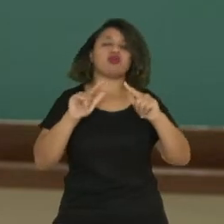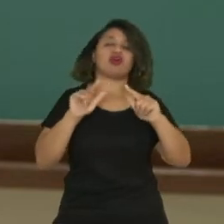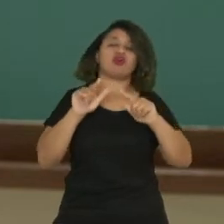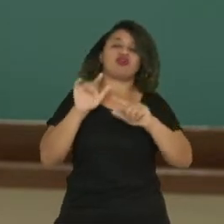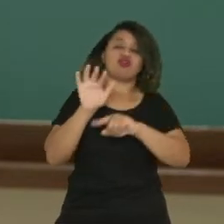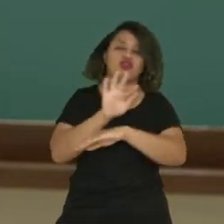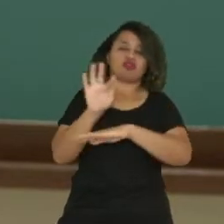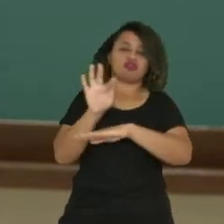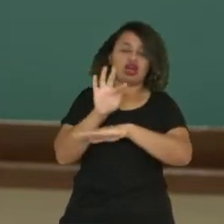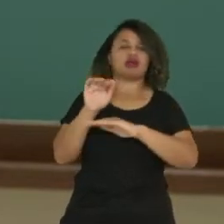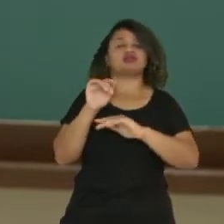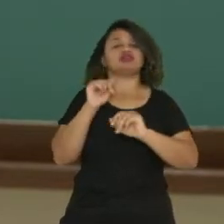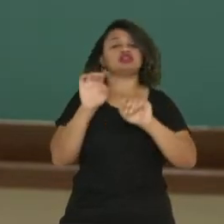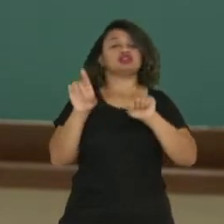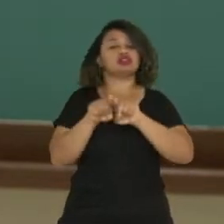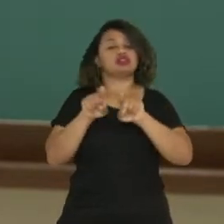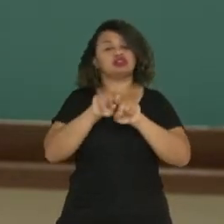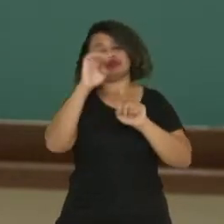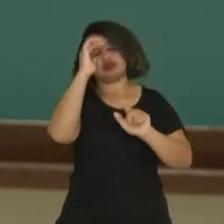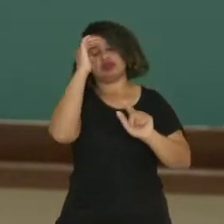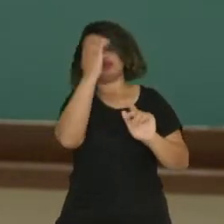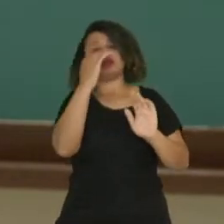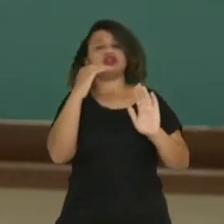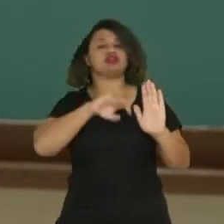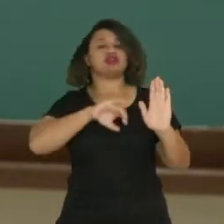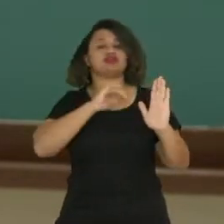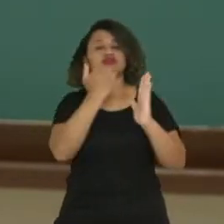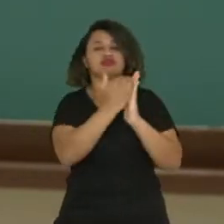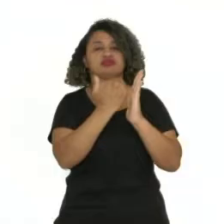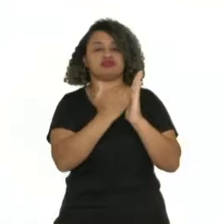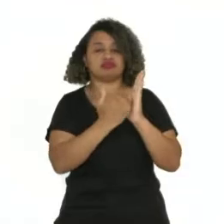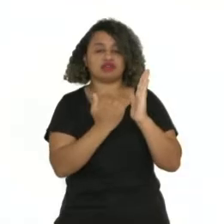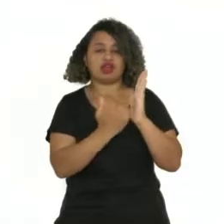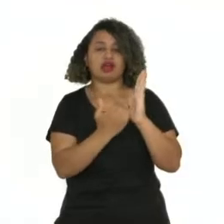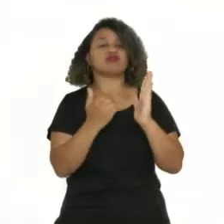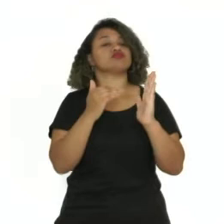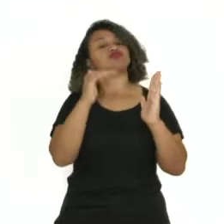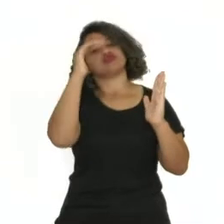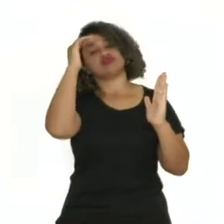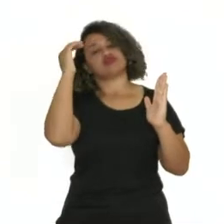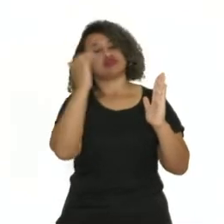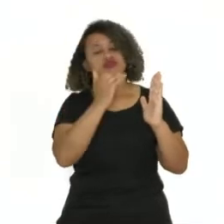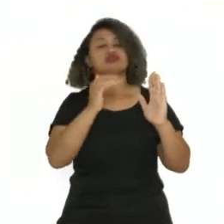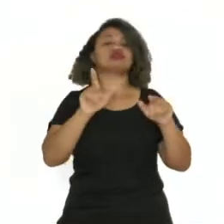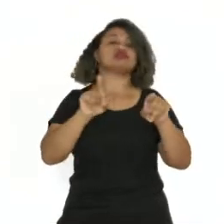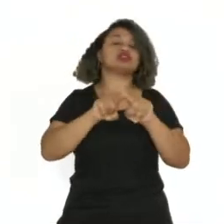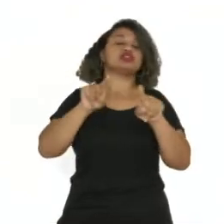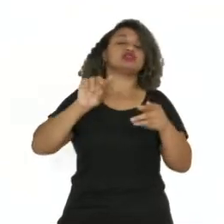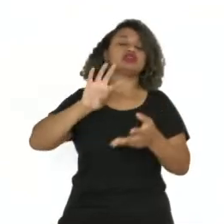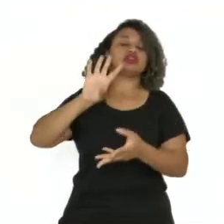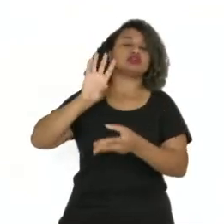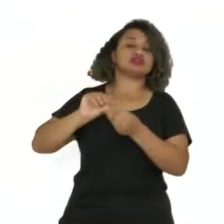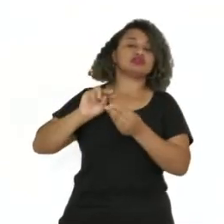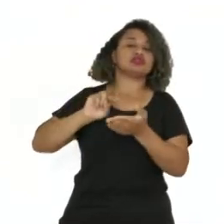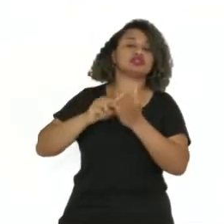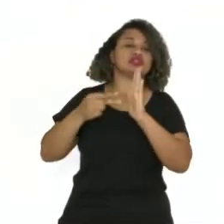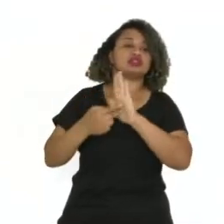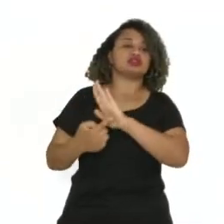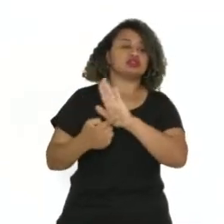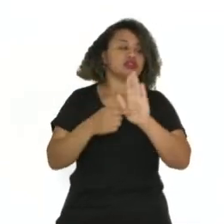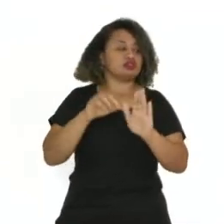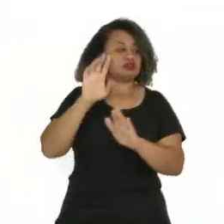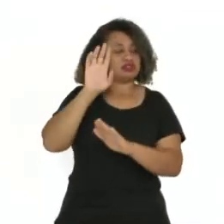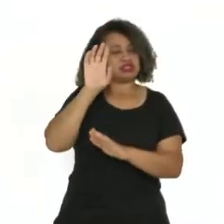a norma padrão. Dessa maneira, resumir significa, então, apontar as ideias